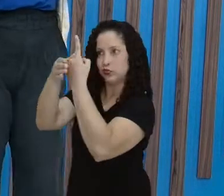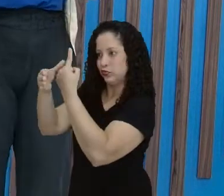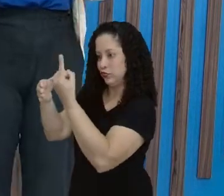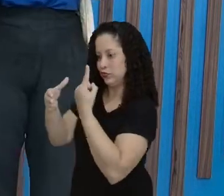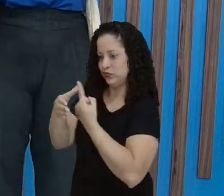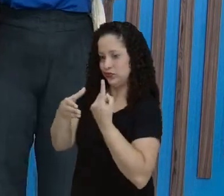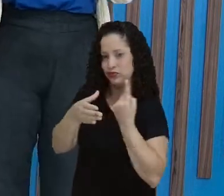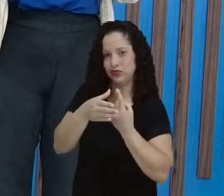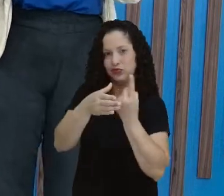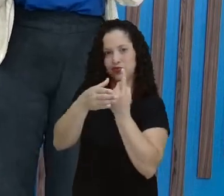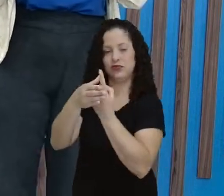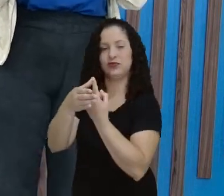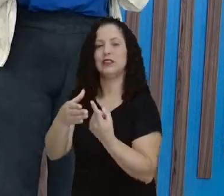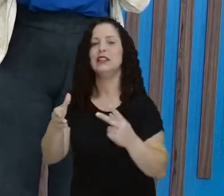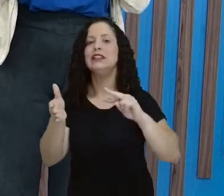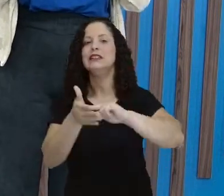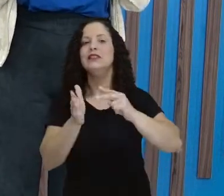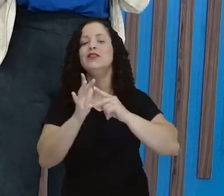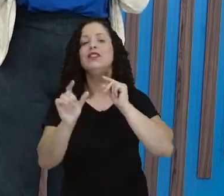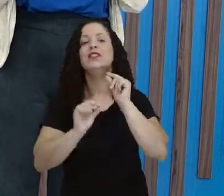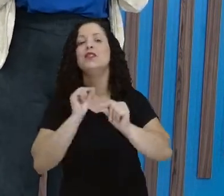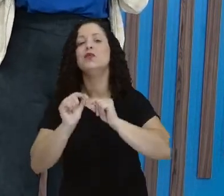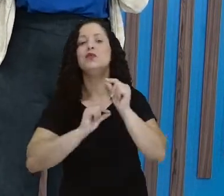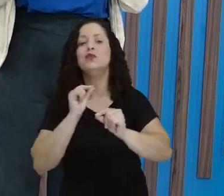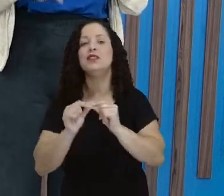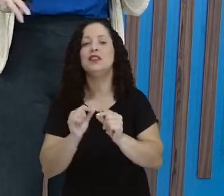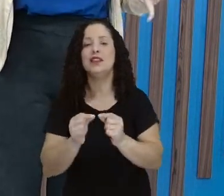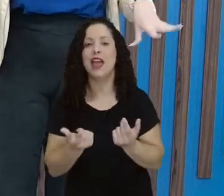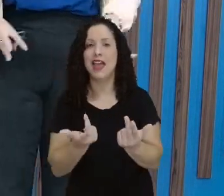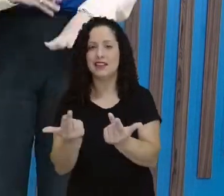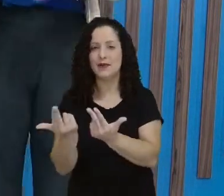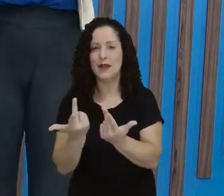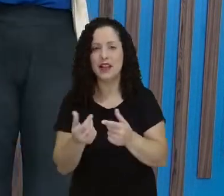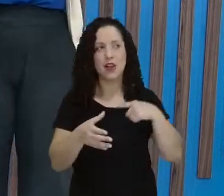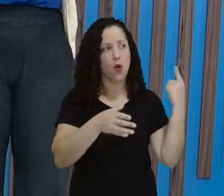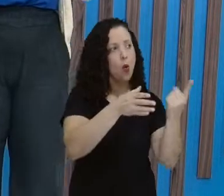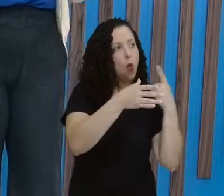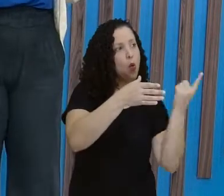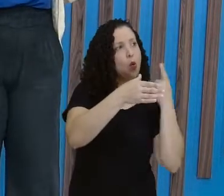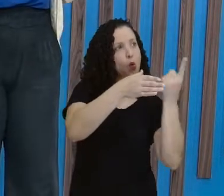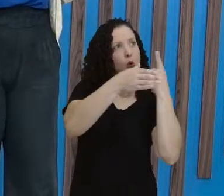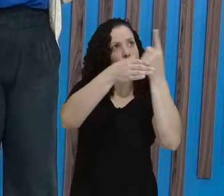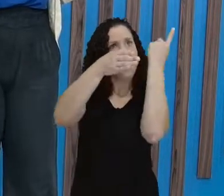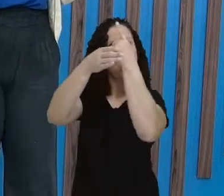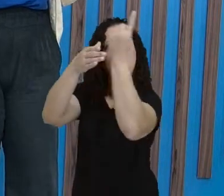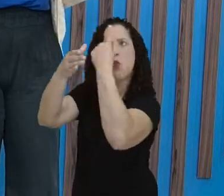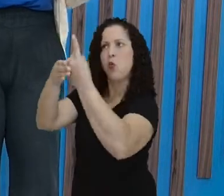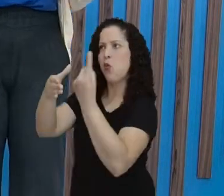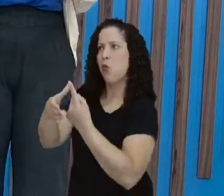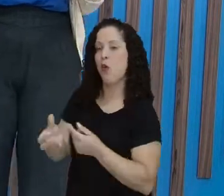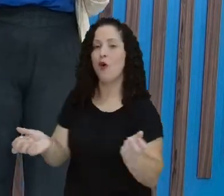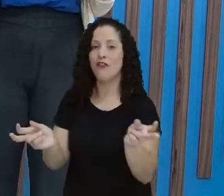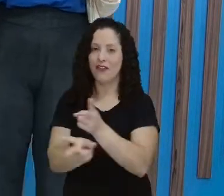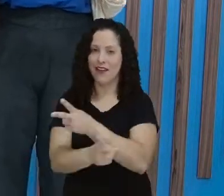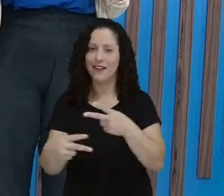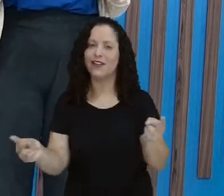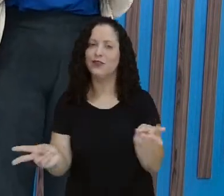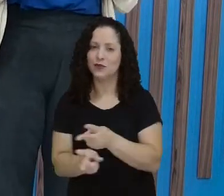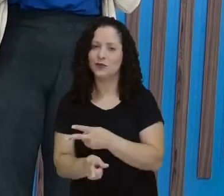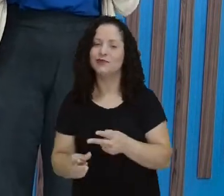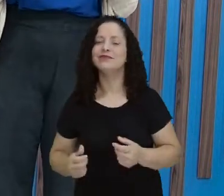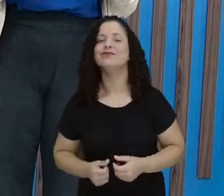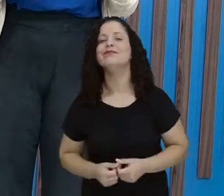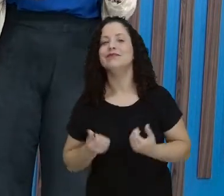né? Isso. Aí dizia que o redemoinho era justamente o que fazia esses ventos todos, né? É bem interessante.